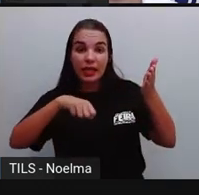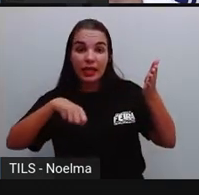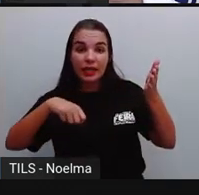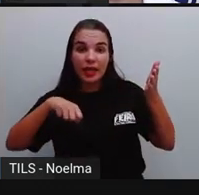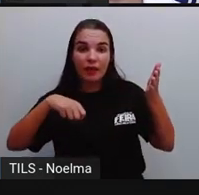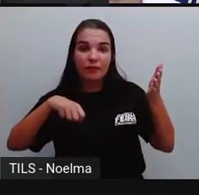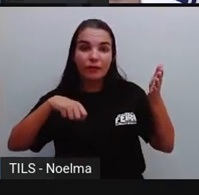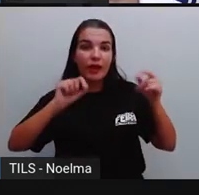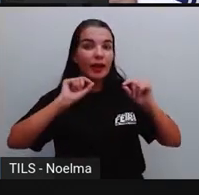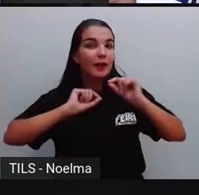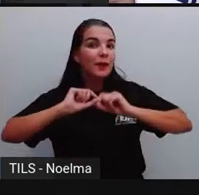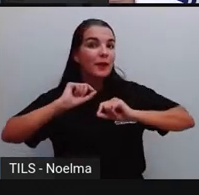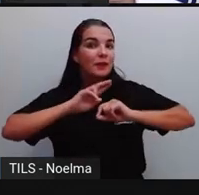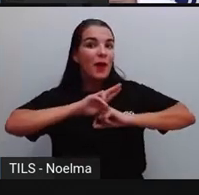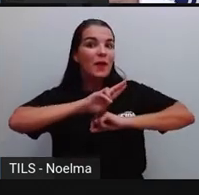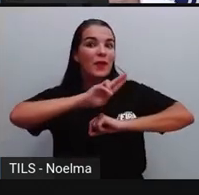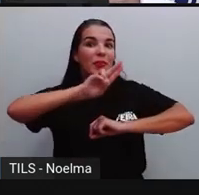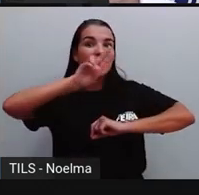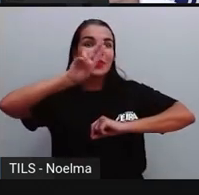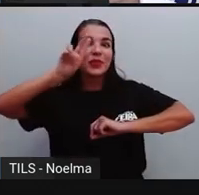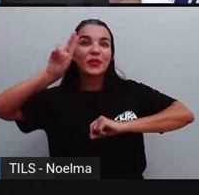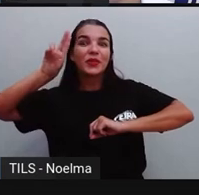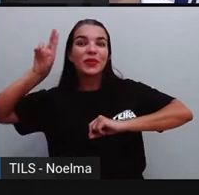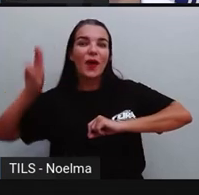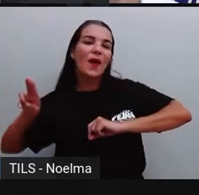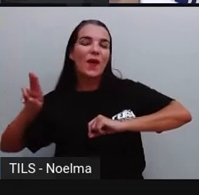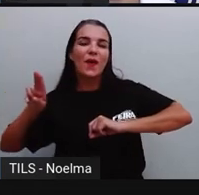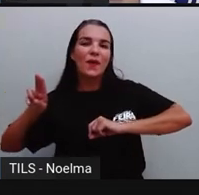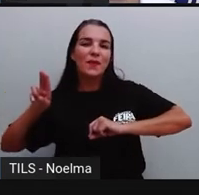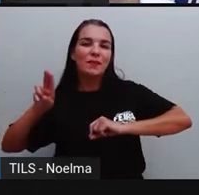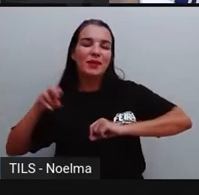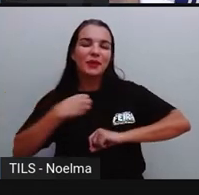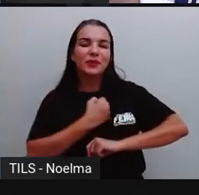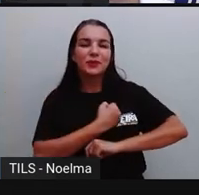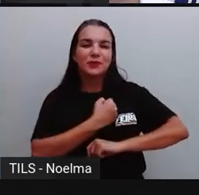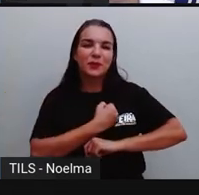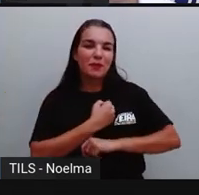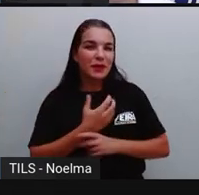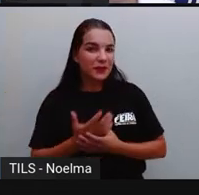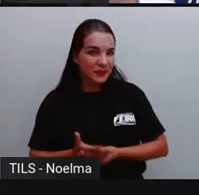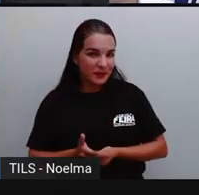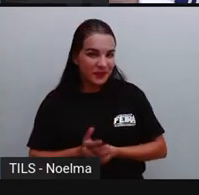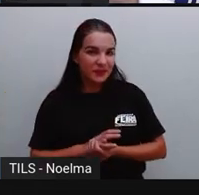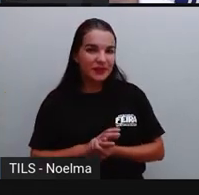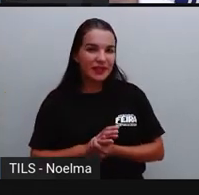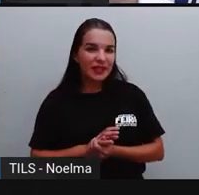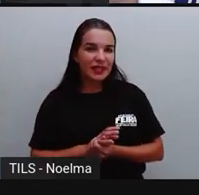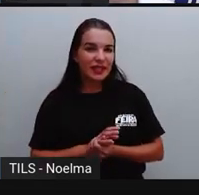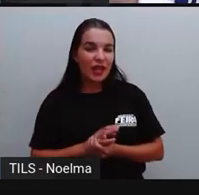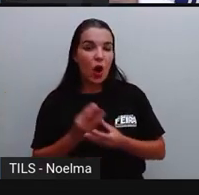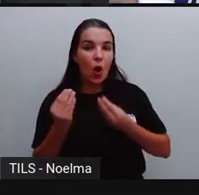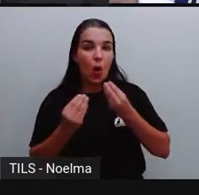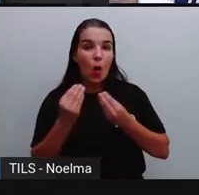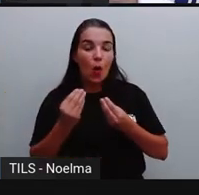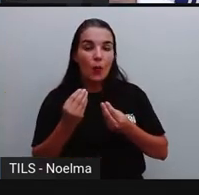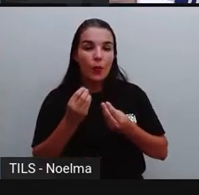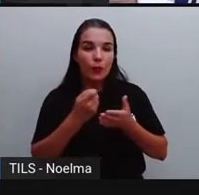fazer algumas atividades, tá? Então, como é que eu escrevo por extenso? Olha lá, 46,